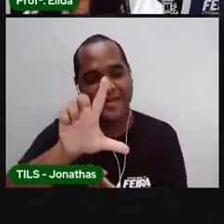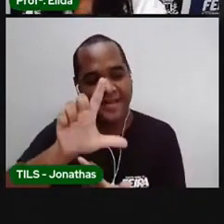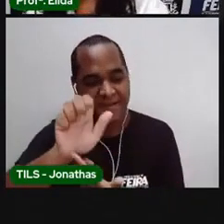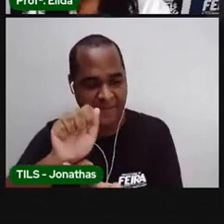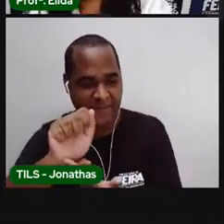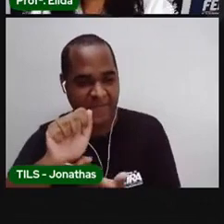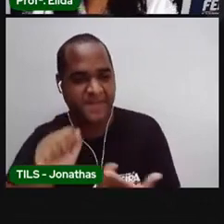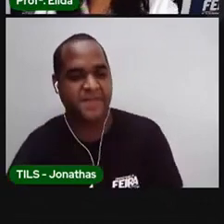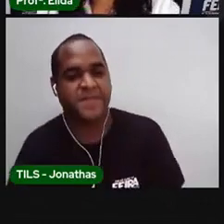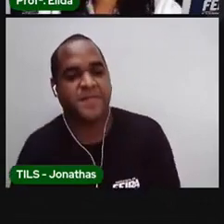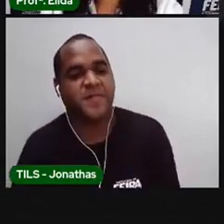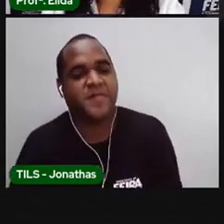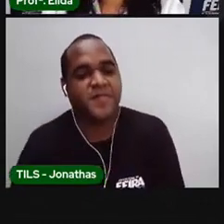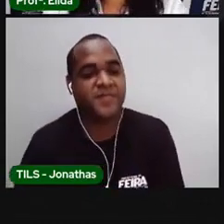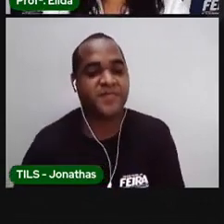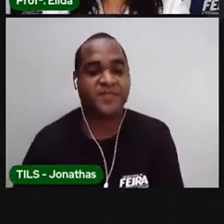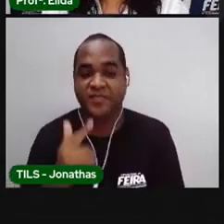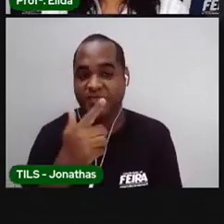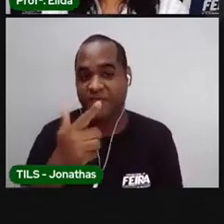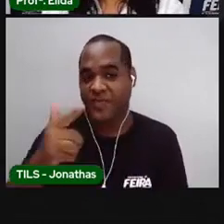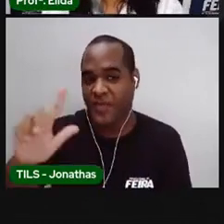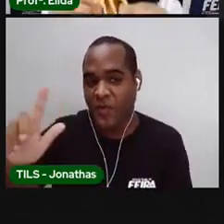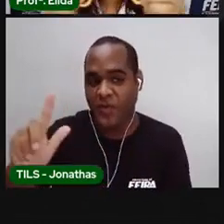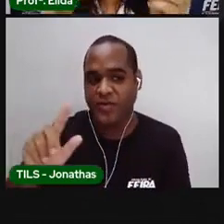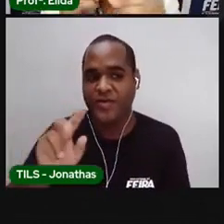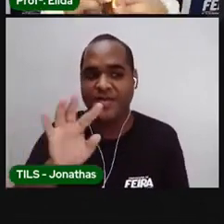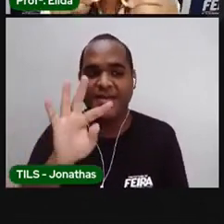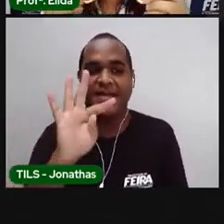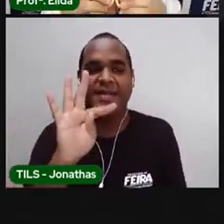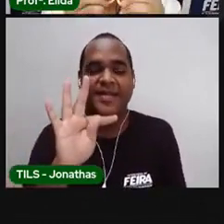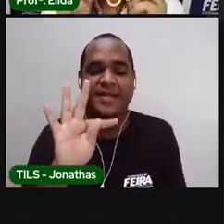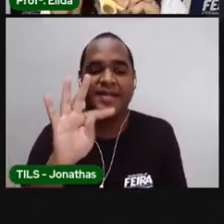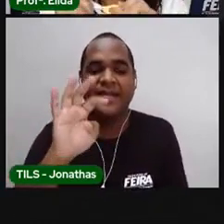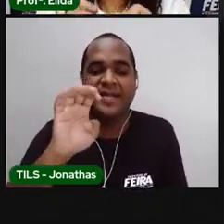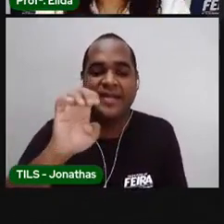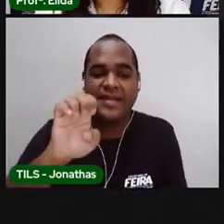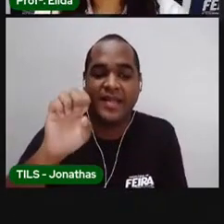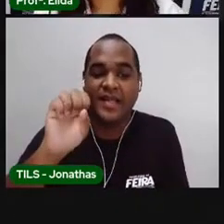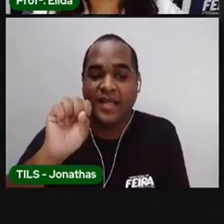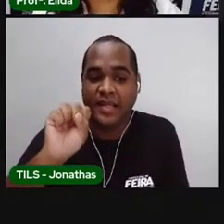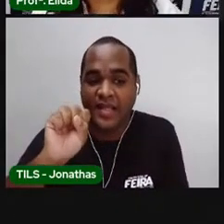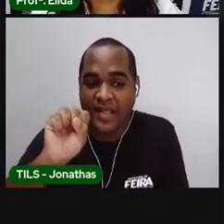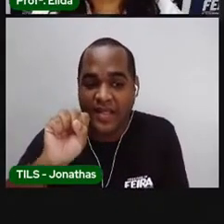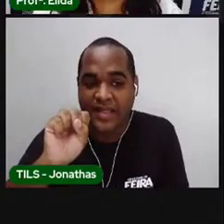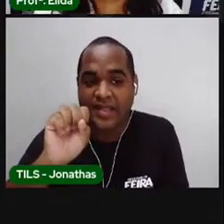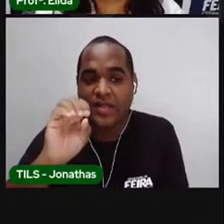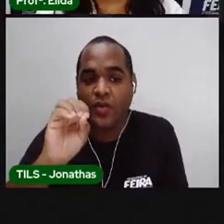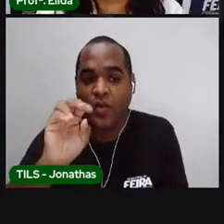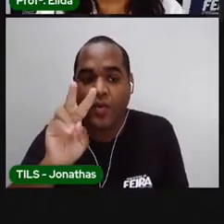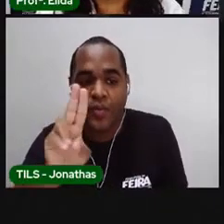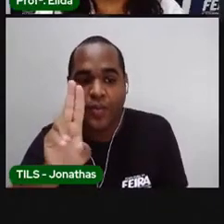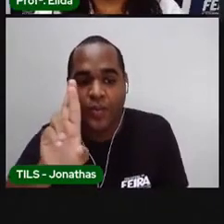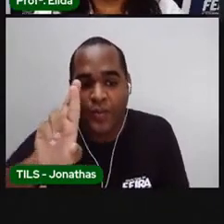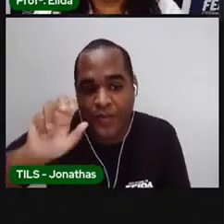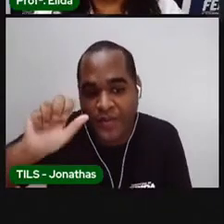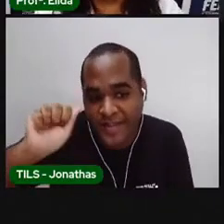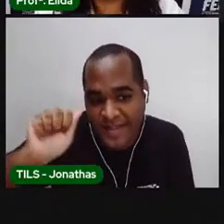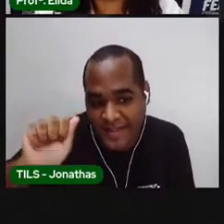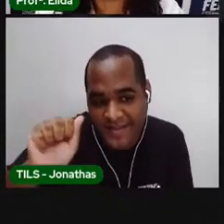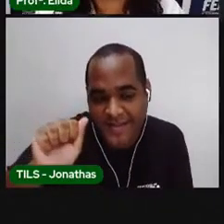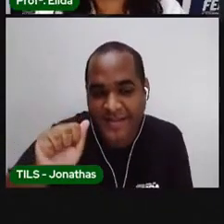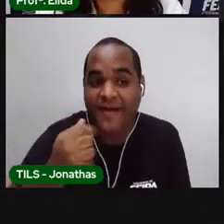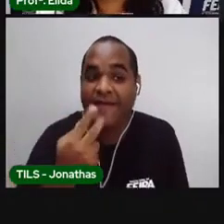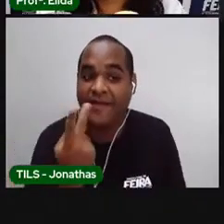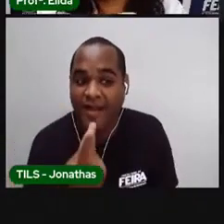Nosso nono objeto foi uma tesoura.